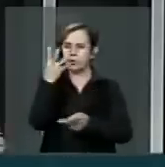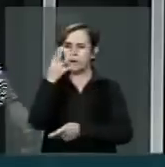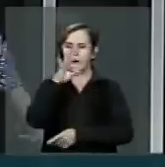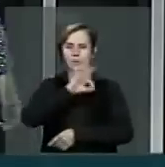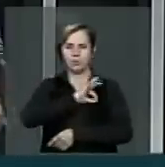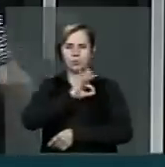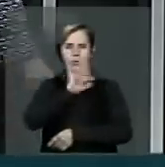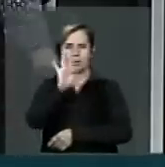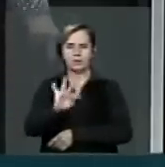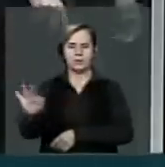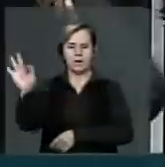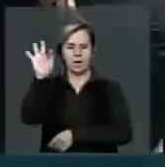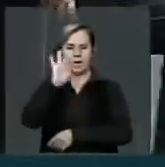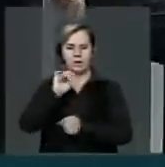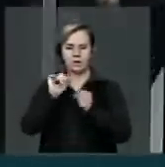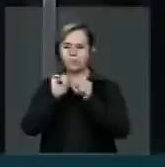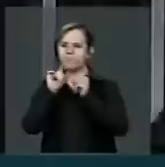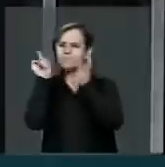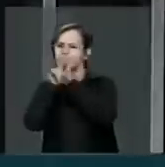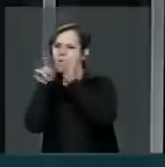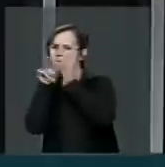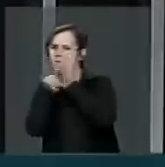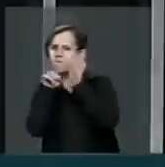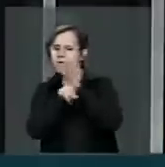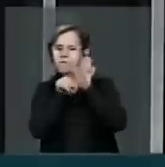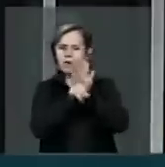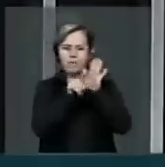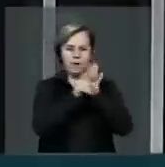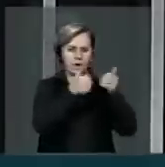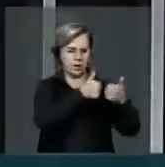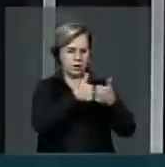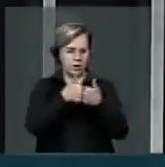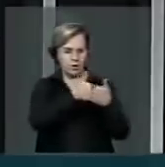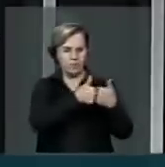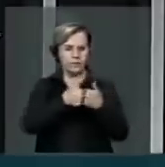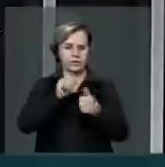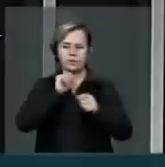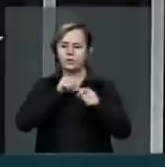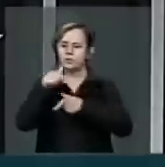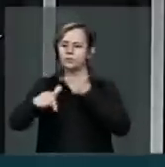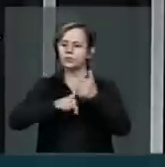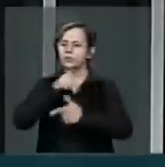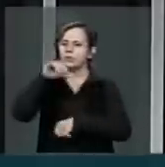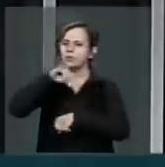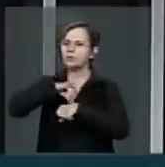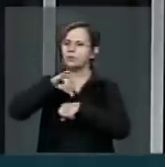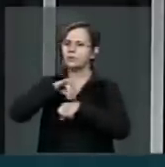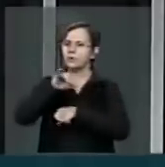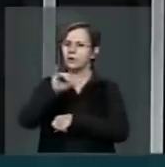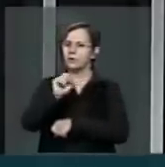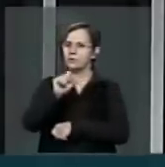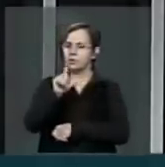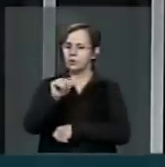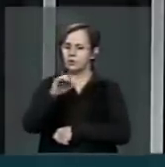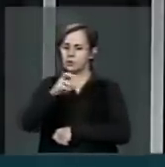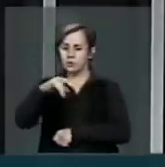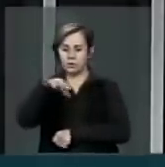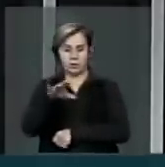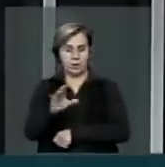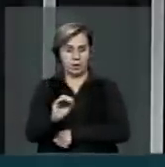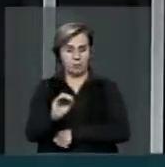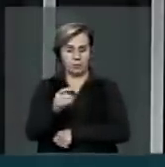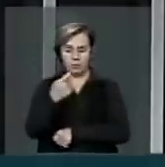federais e fizeram perguntas a vizinhas sobre as atividades do centro islâmico nesta